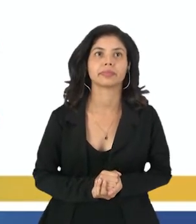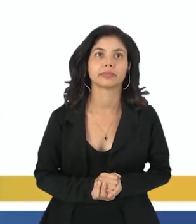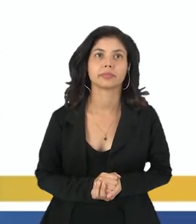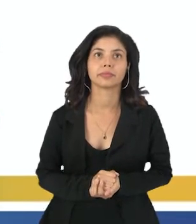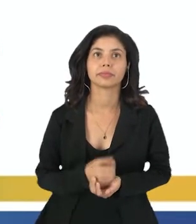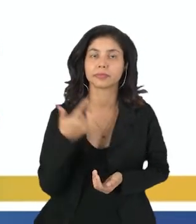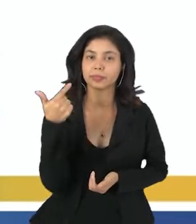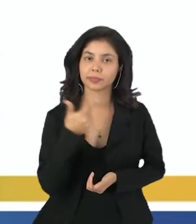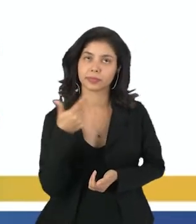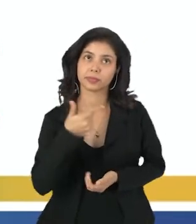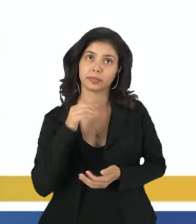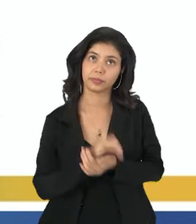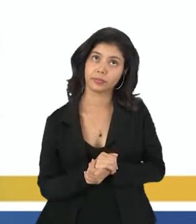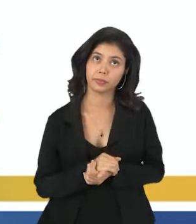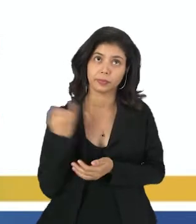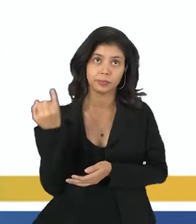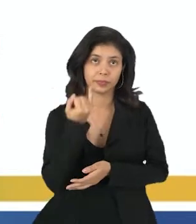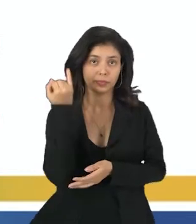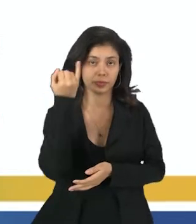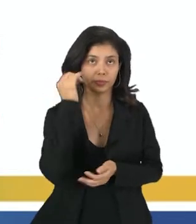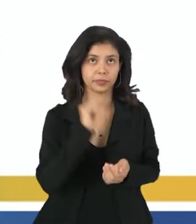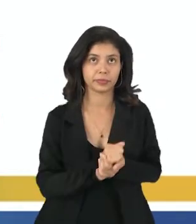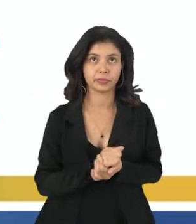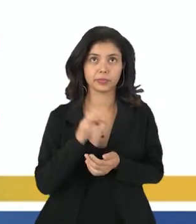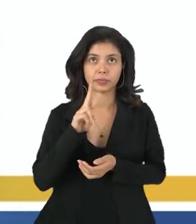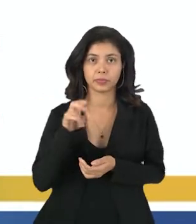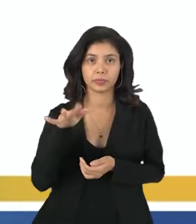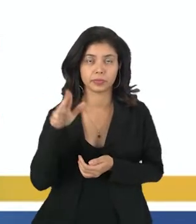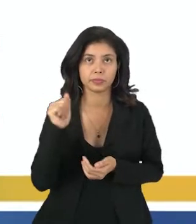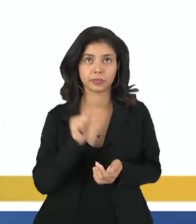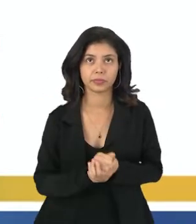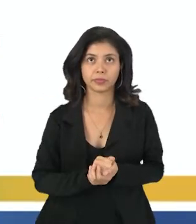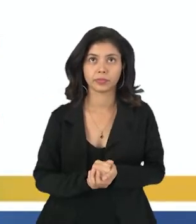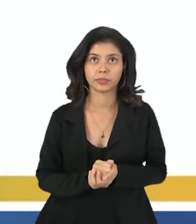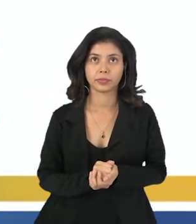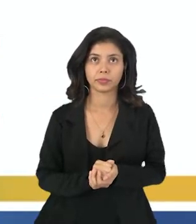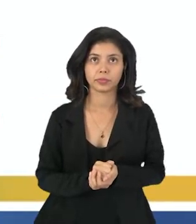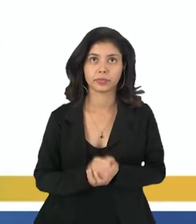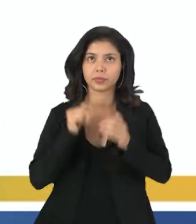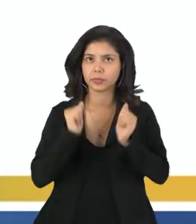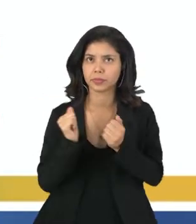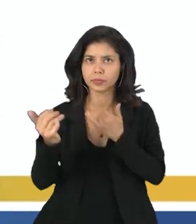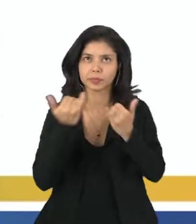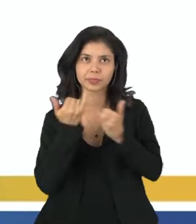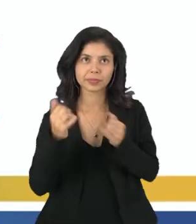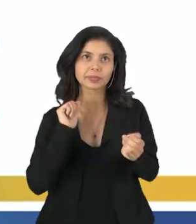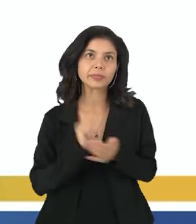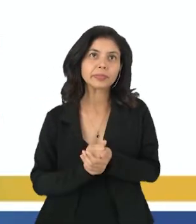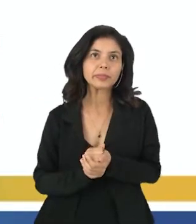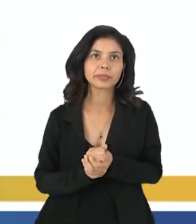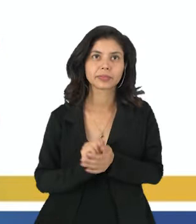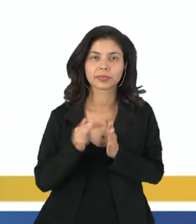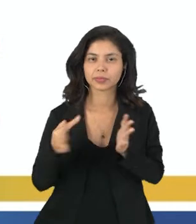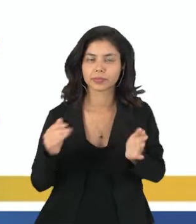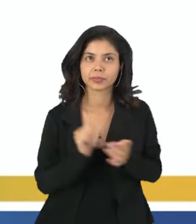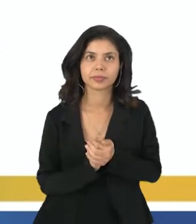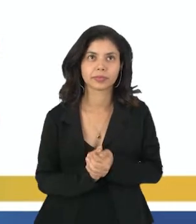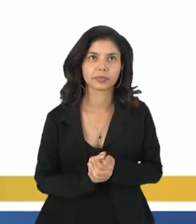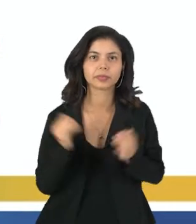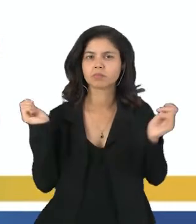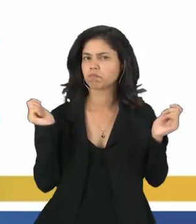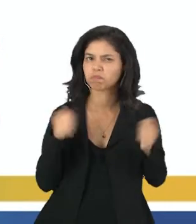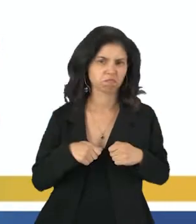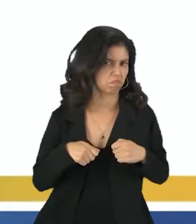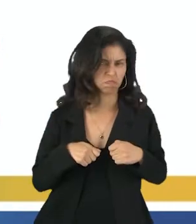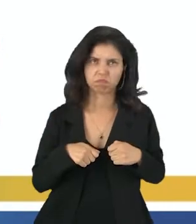O segundo princípio da termodinâmica pode ser enunciado da seguinte forma. É